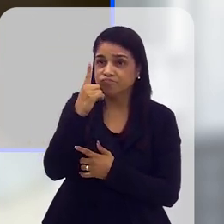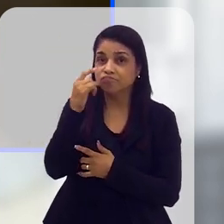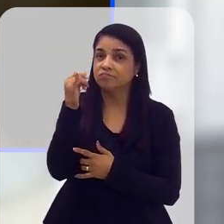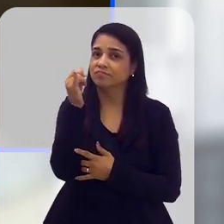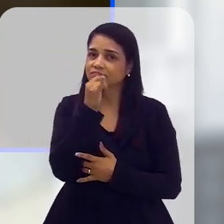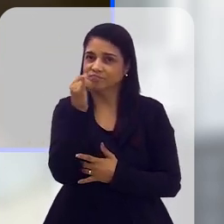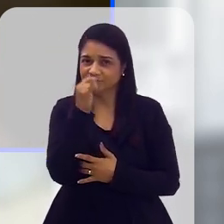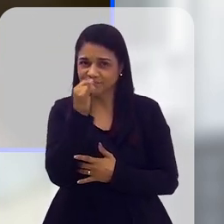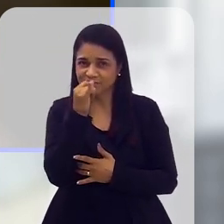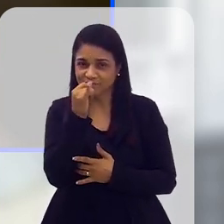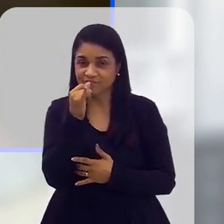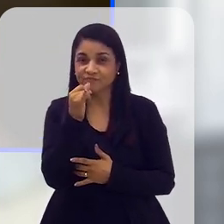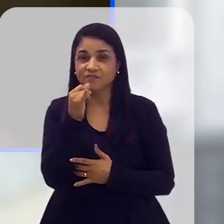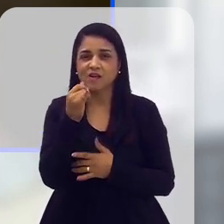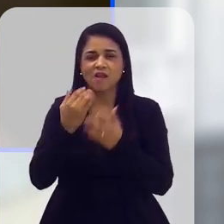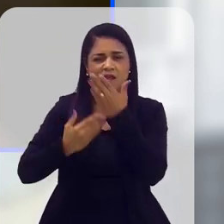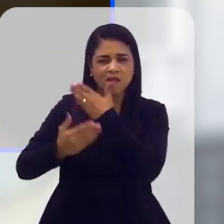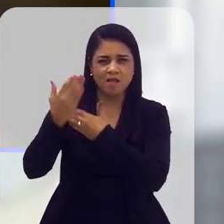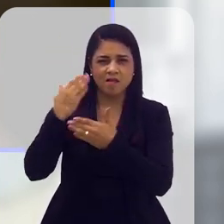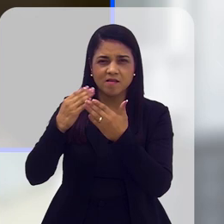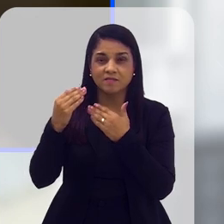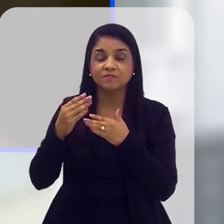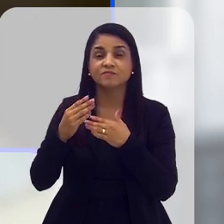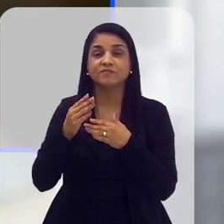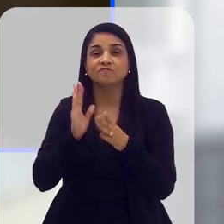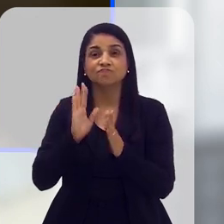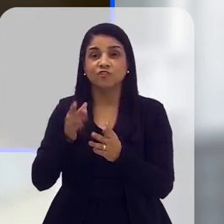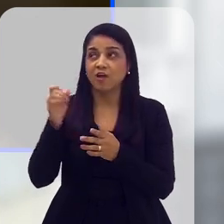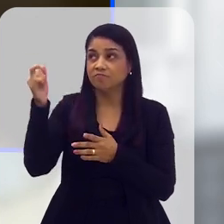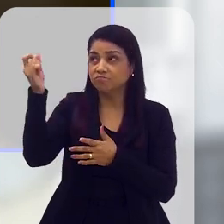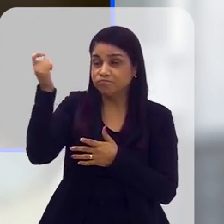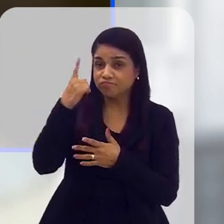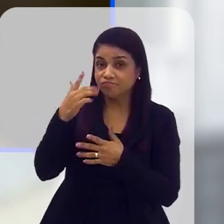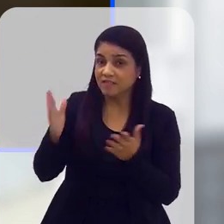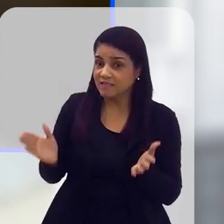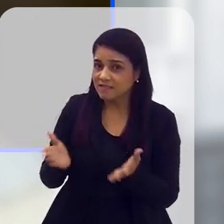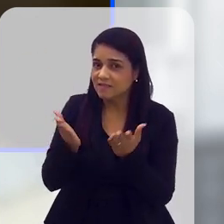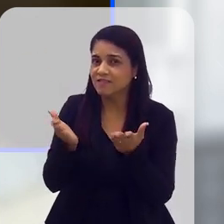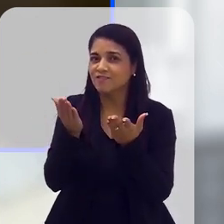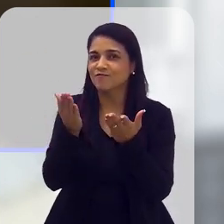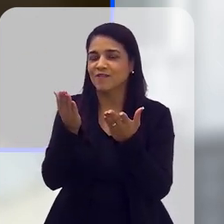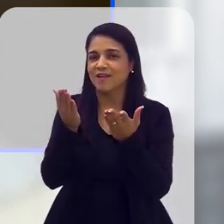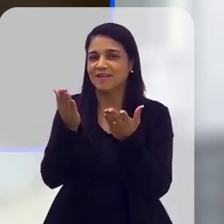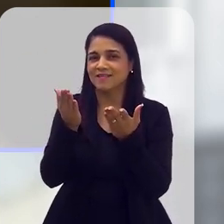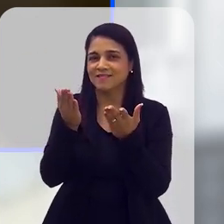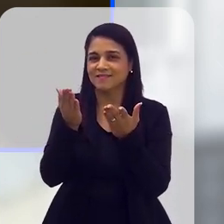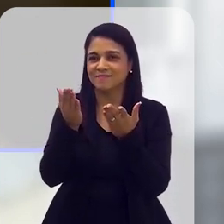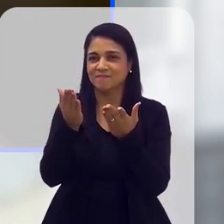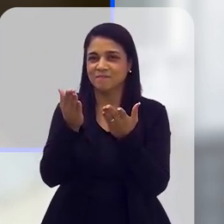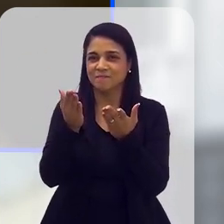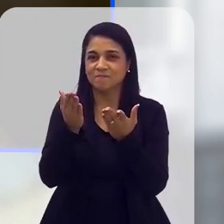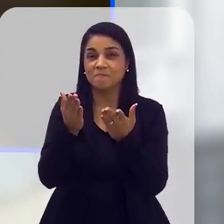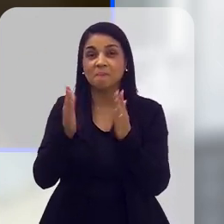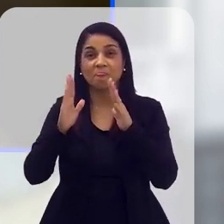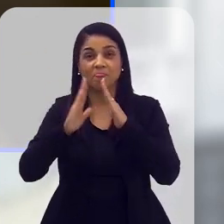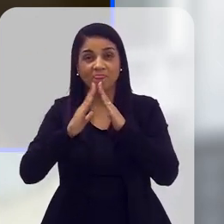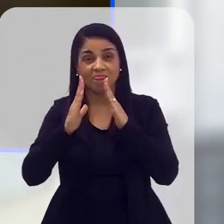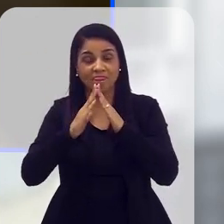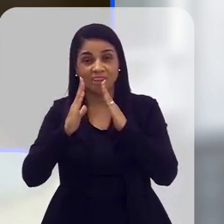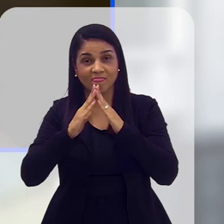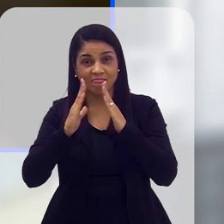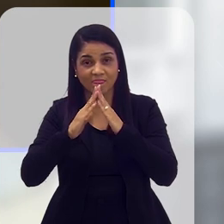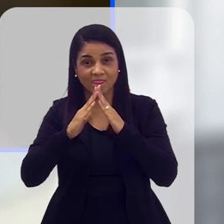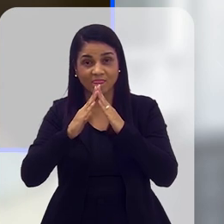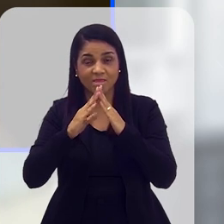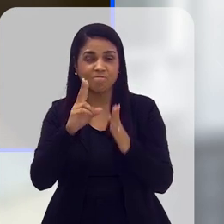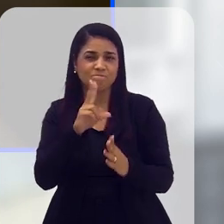solar. Há alguns anos atrás, a energia solar foi incentivada para ser colocada, inclusive, em